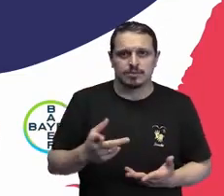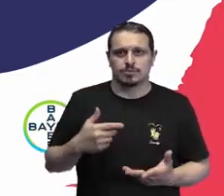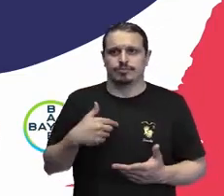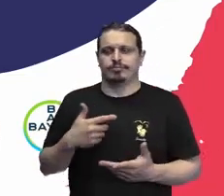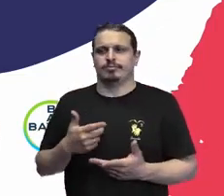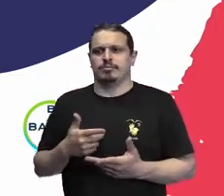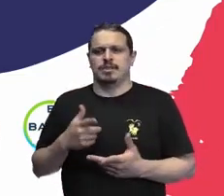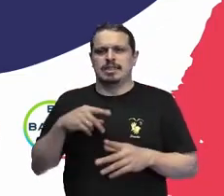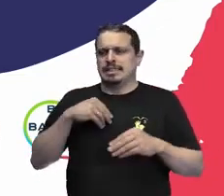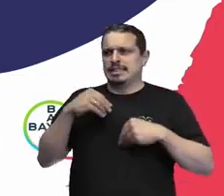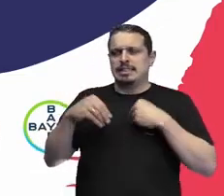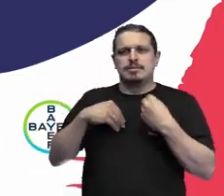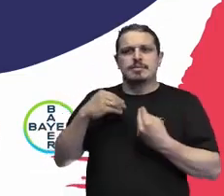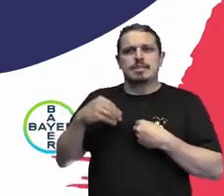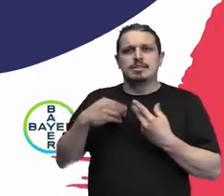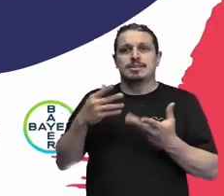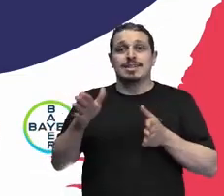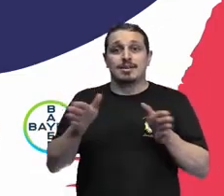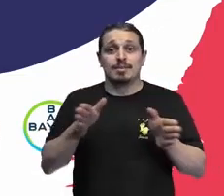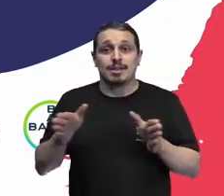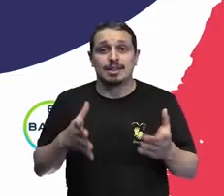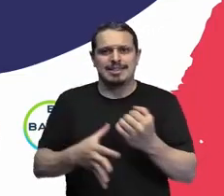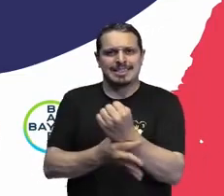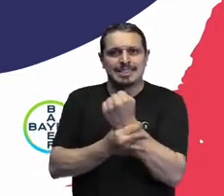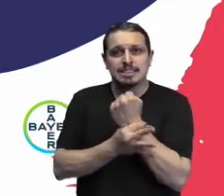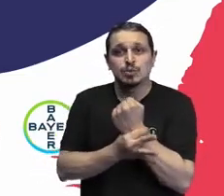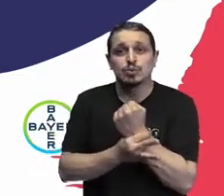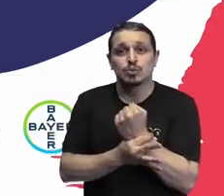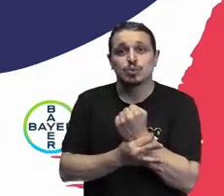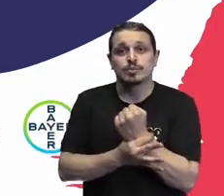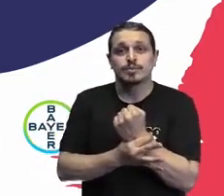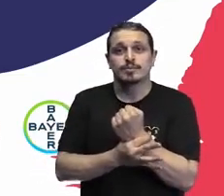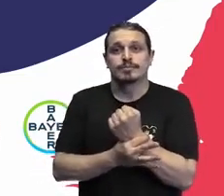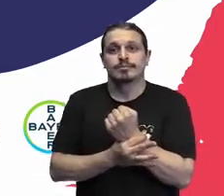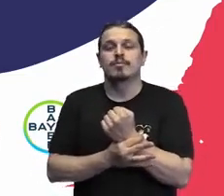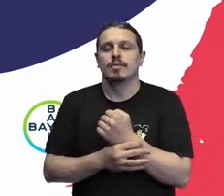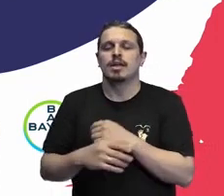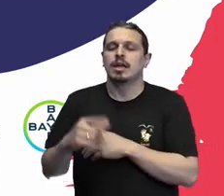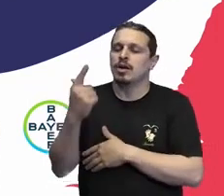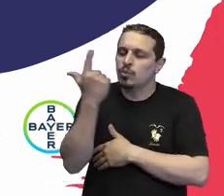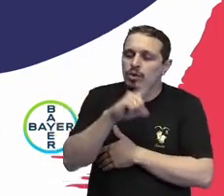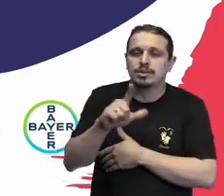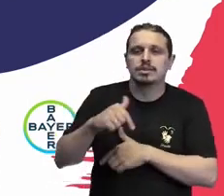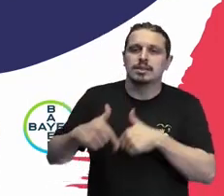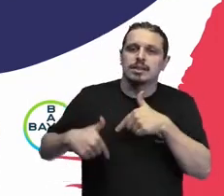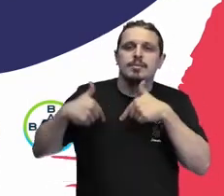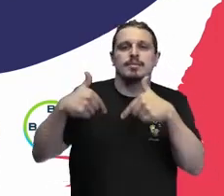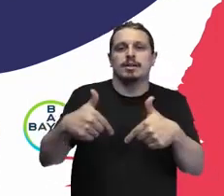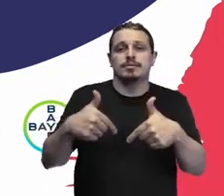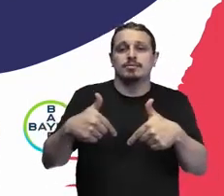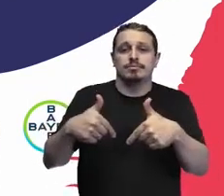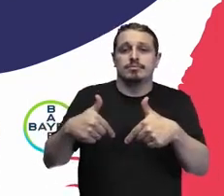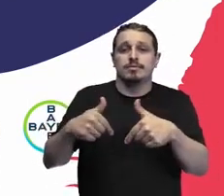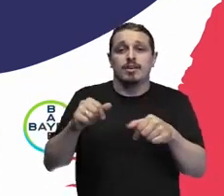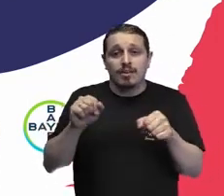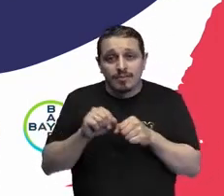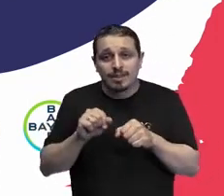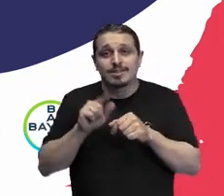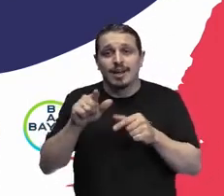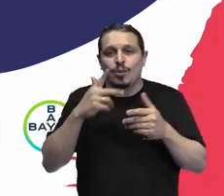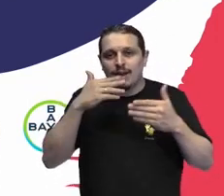tenha acessibilidade garantida, para que ela consiga, de fato, trabalhar e entregar o seu melhor para aquela organização.